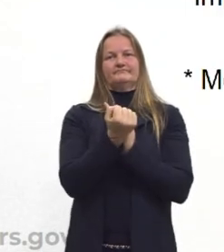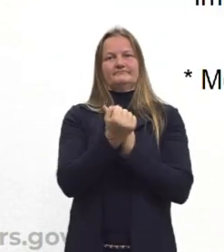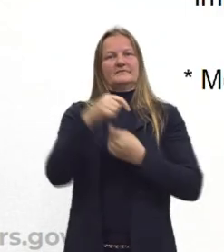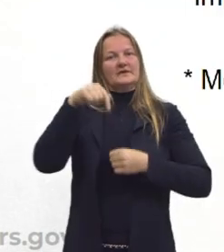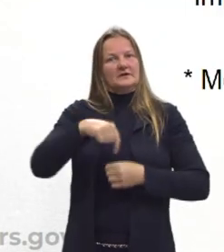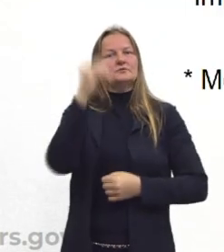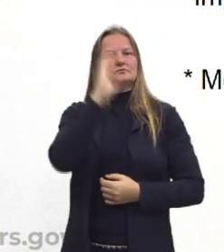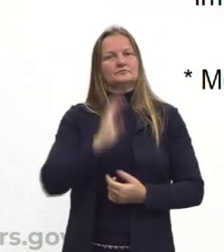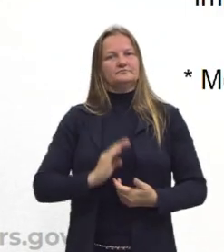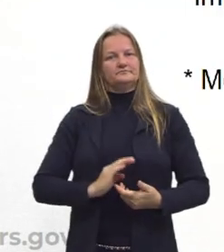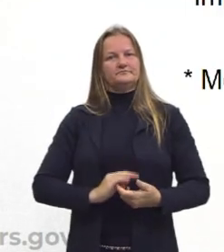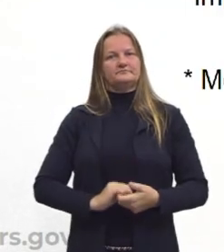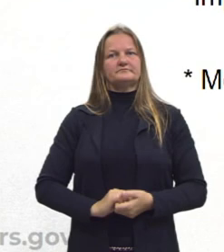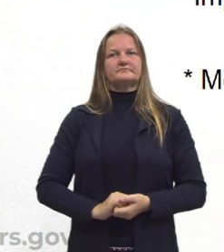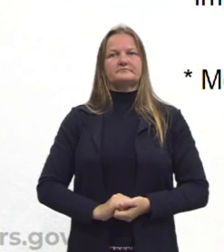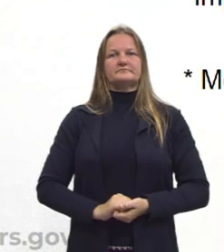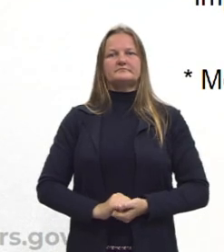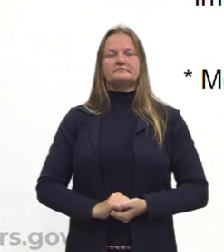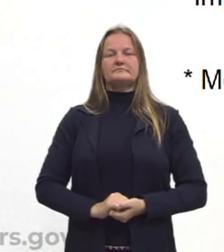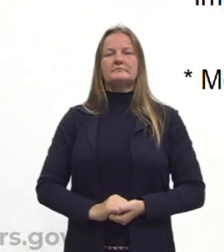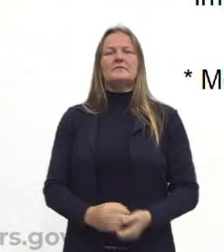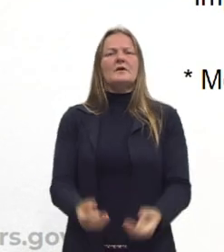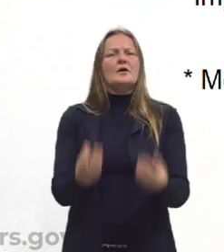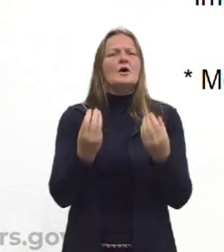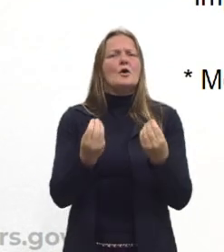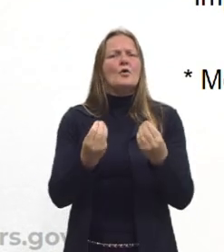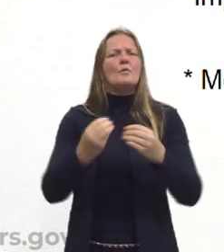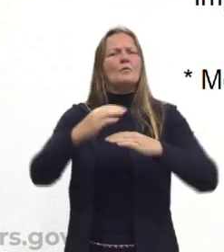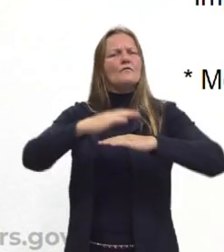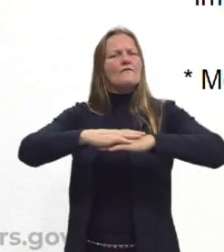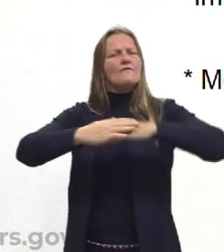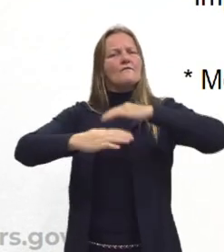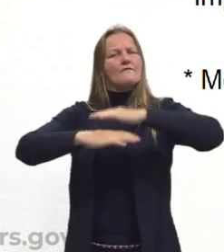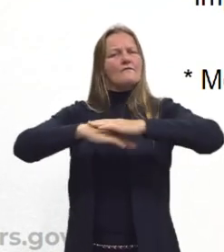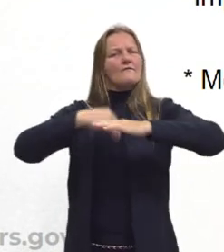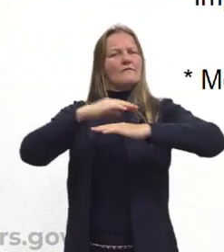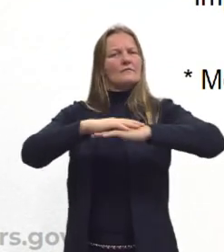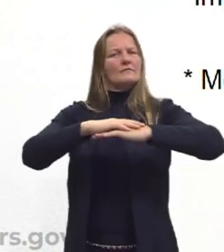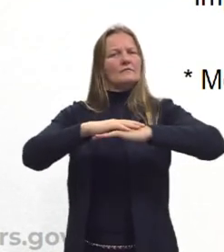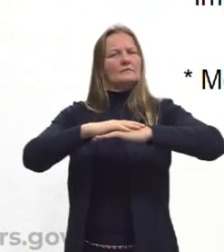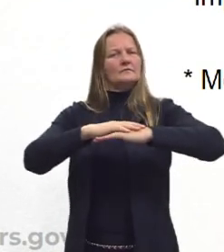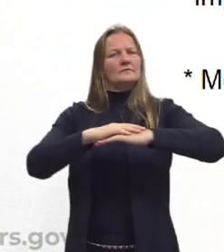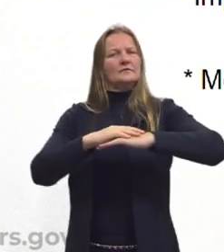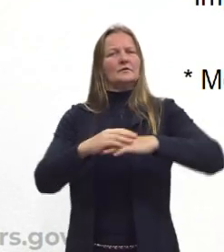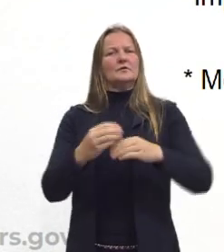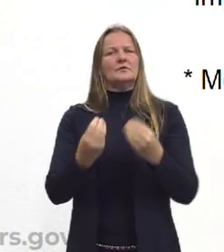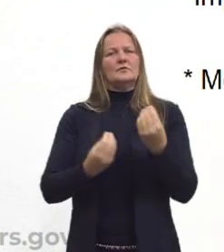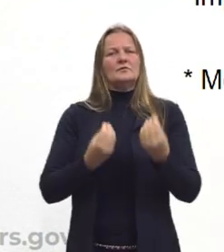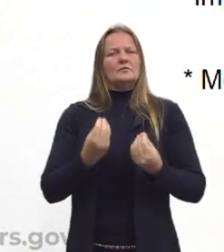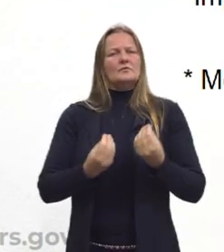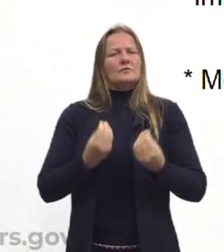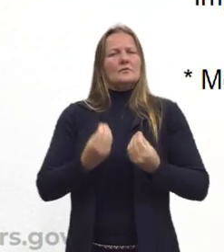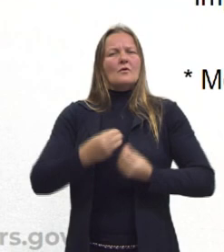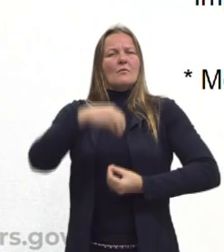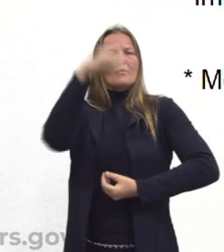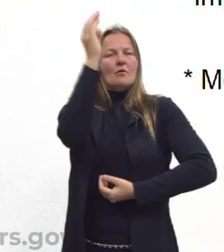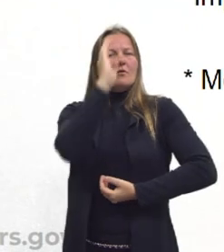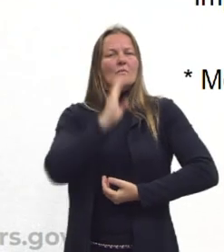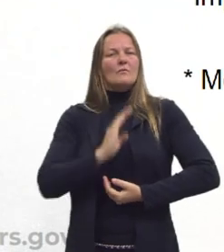Brasil. Como é que vai se formando o Brasil,